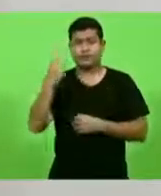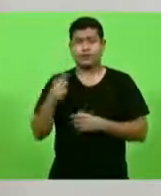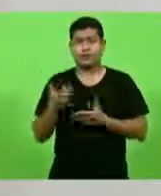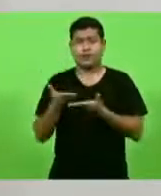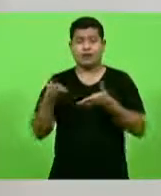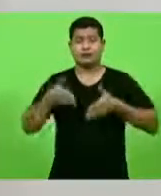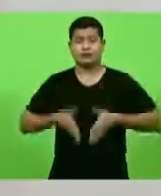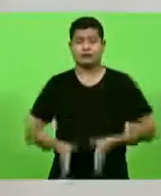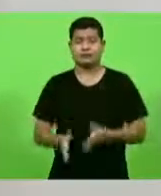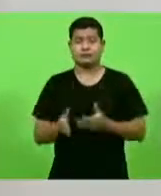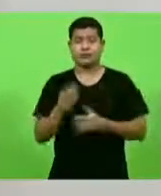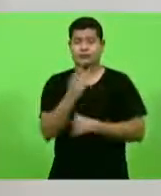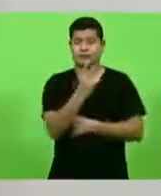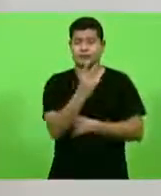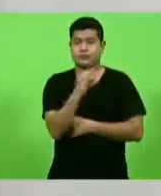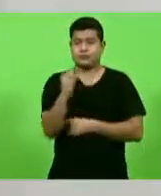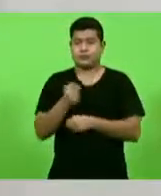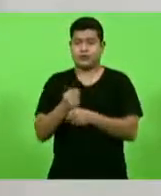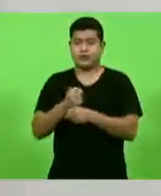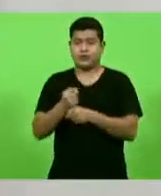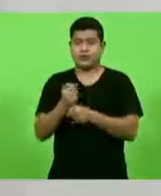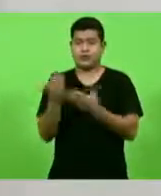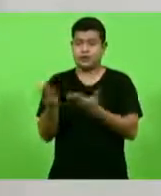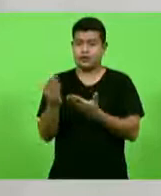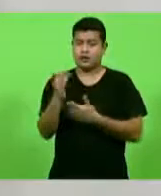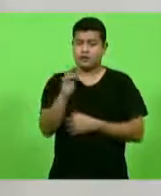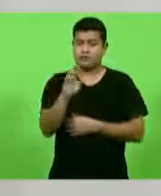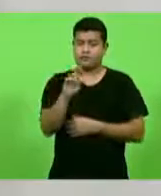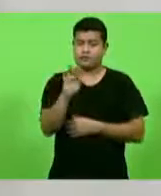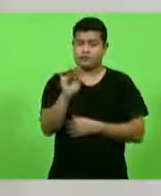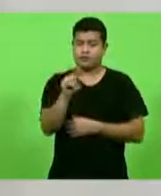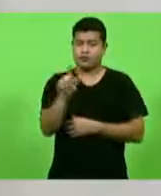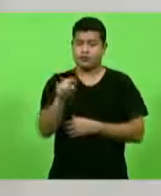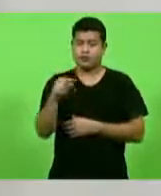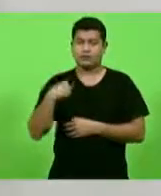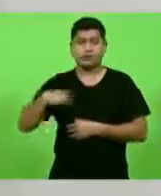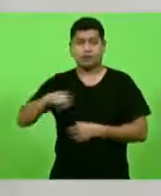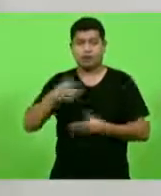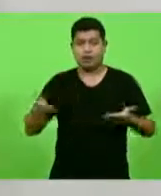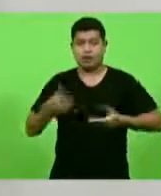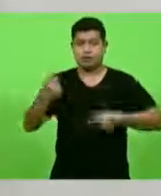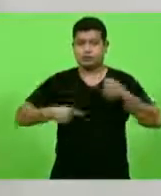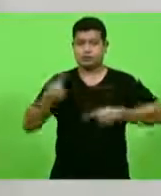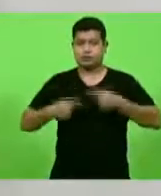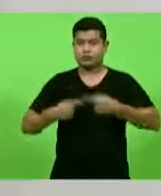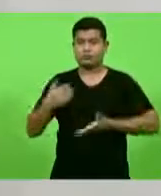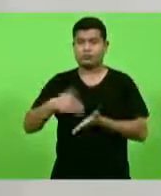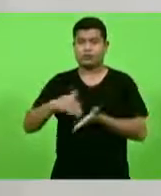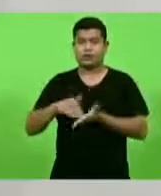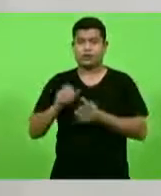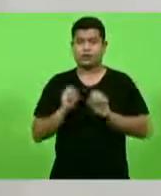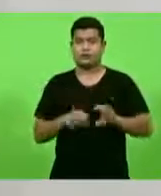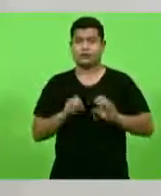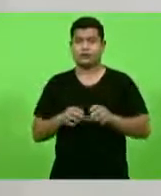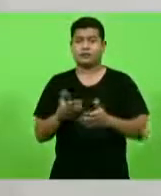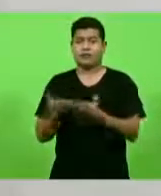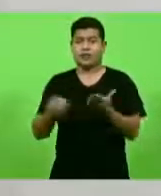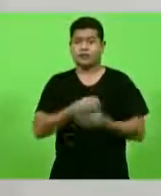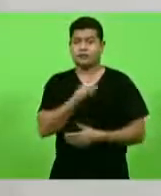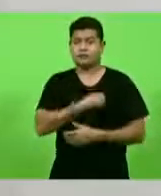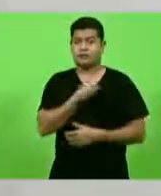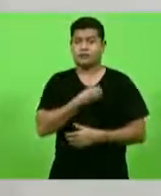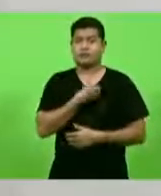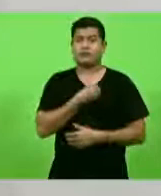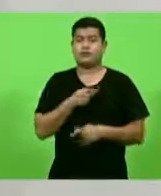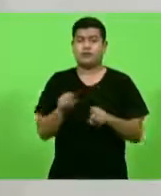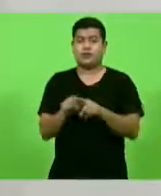discutimos com a Secretaria de Estado da Educação algumas ações para que sua vida e obra sejam componentes fixos